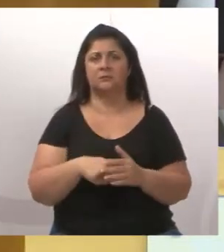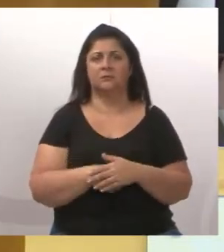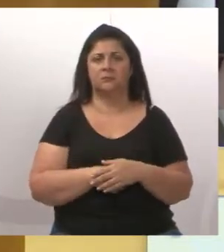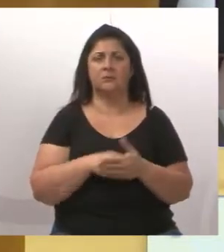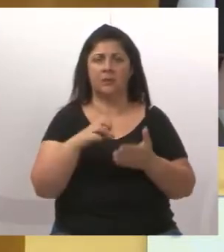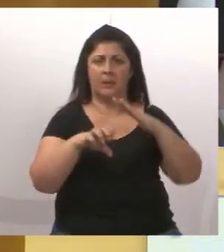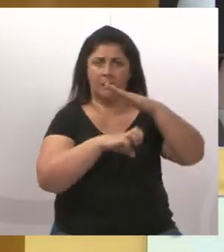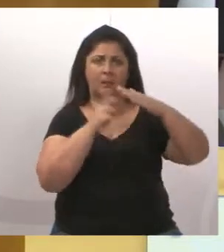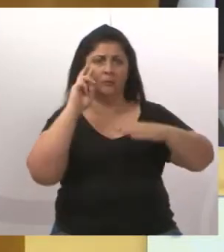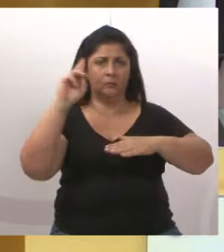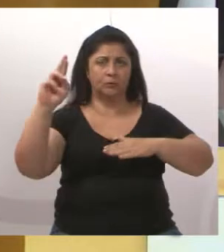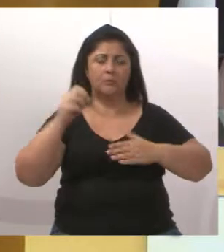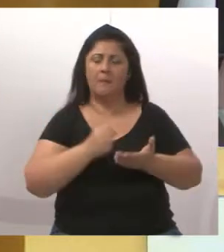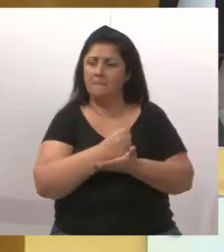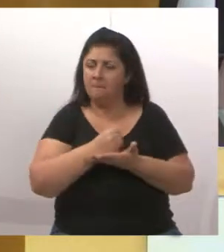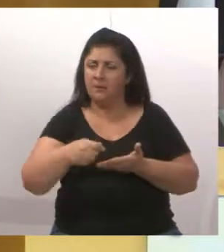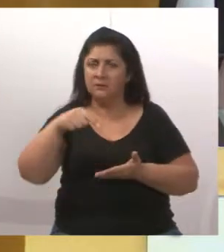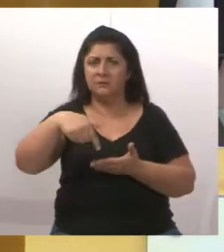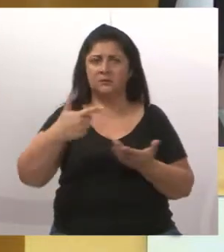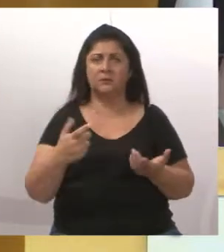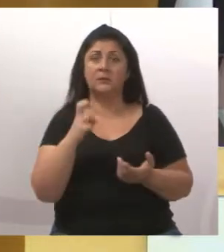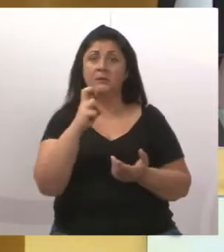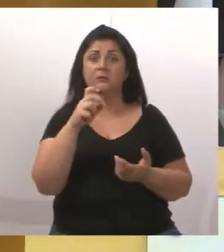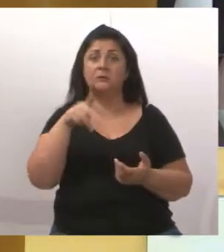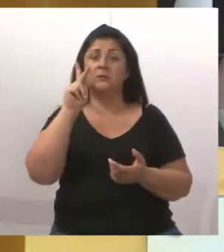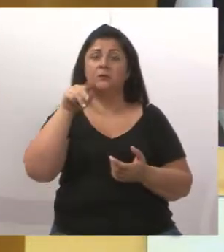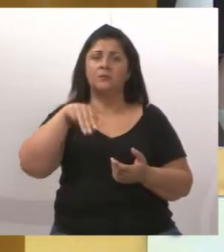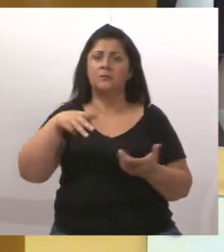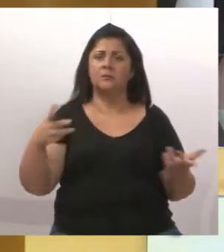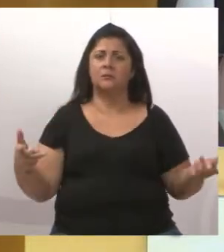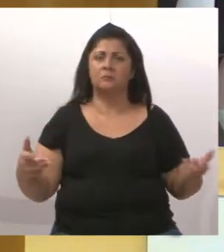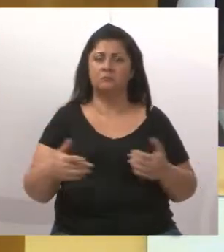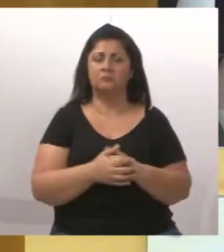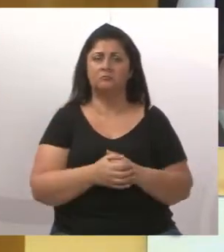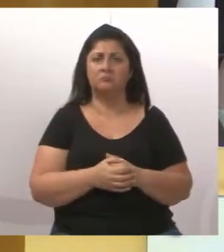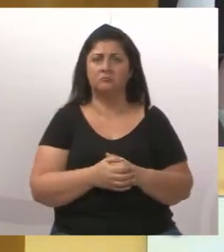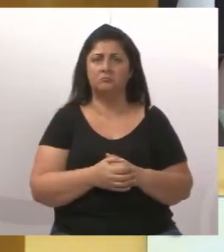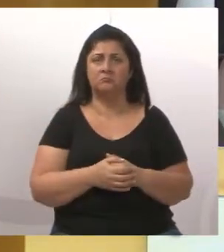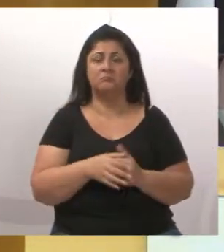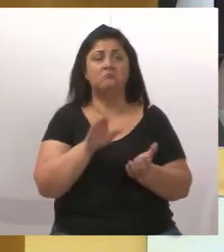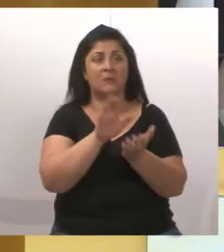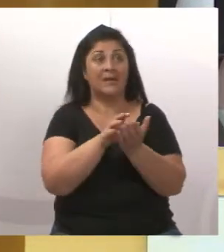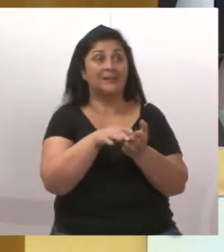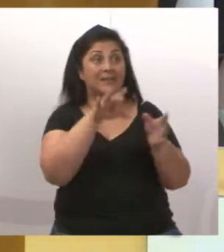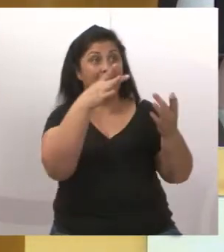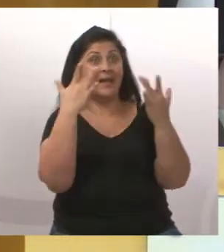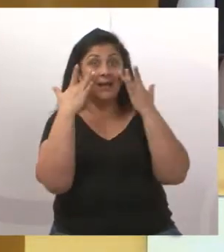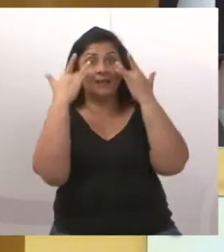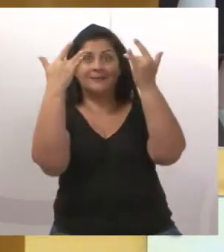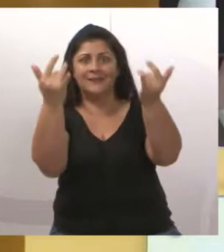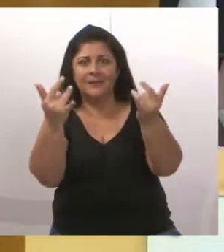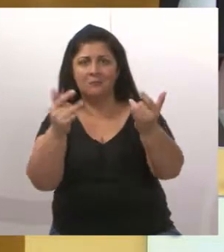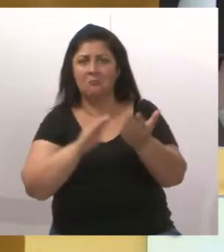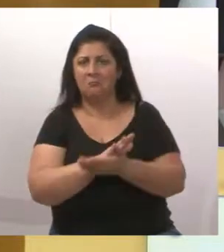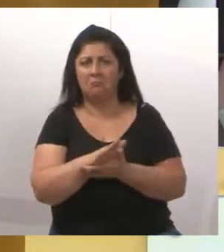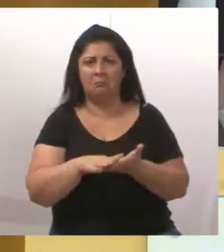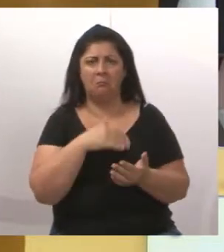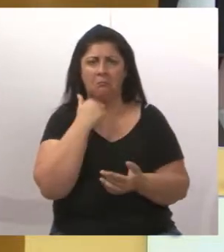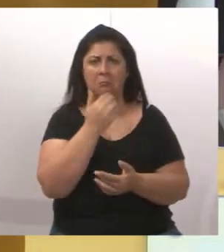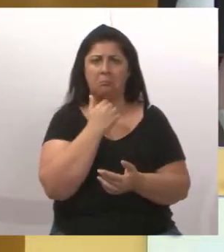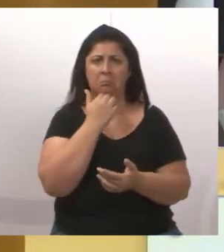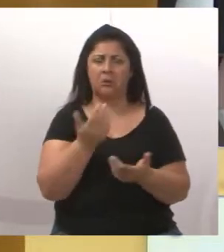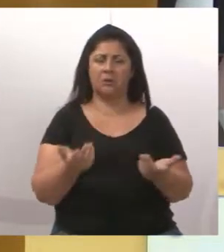nesse espaço de menos de cinco quilômetros? Qual é o atrativo que Jacareí, a administração está